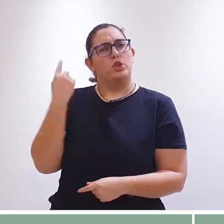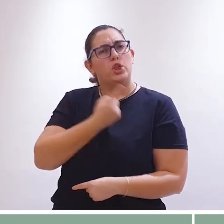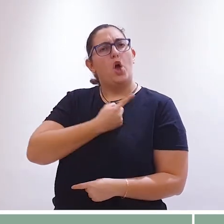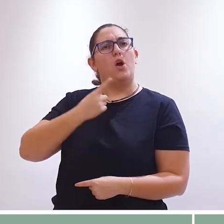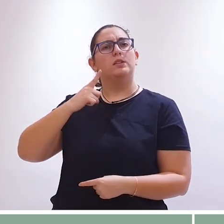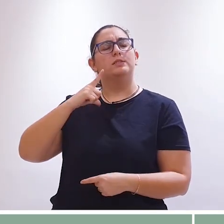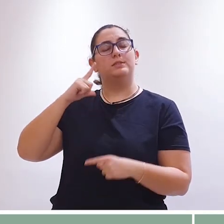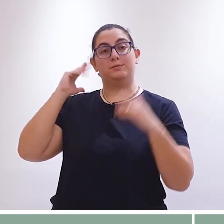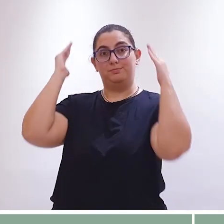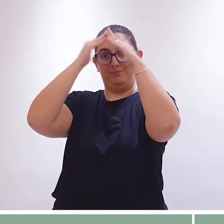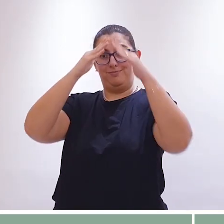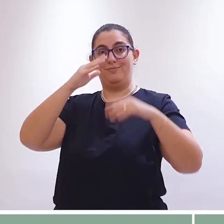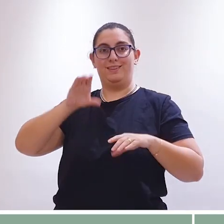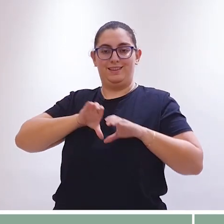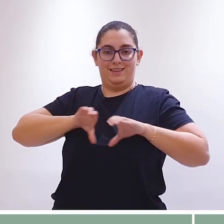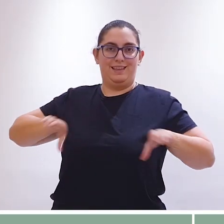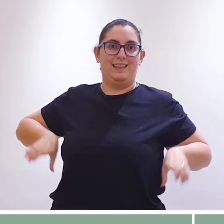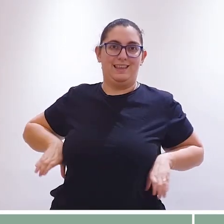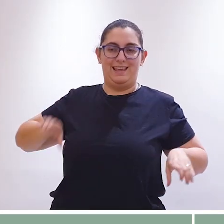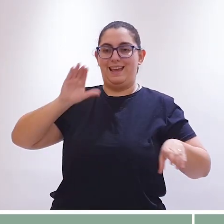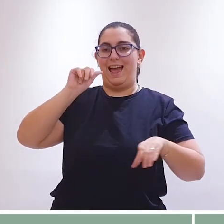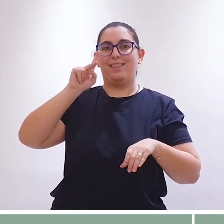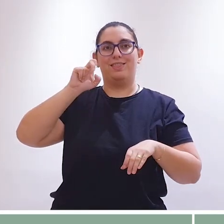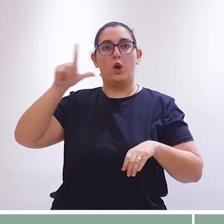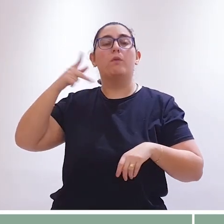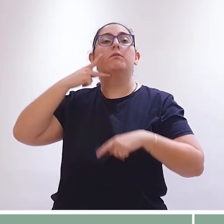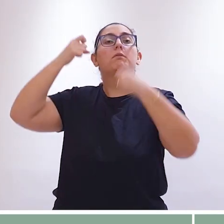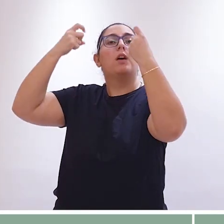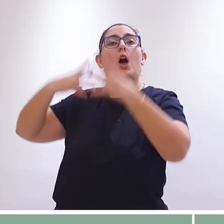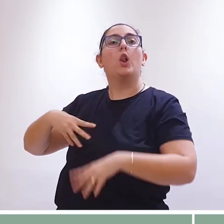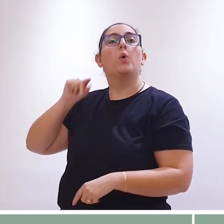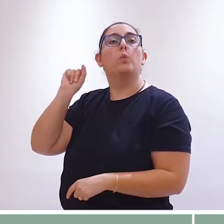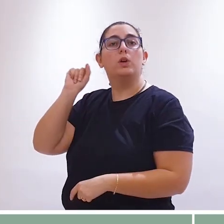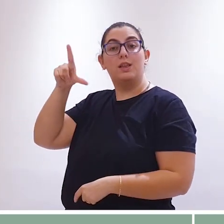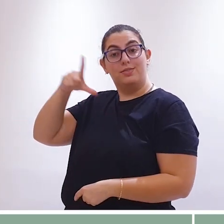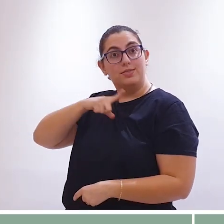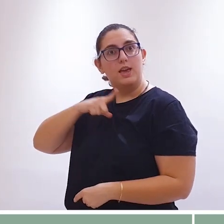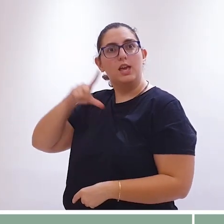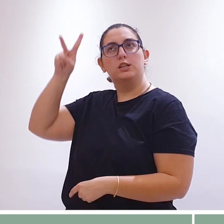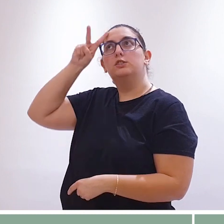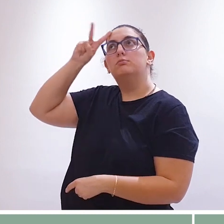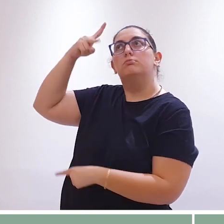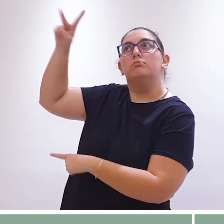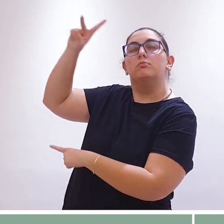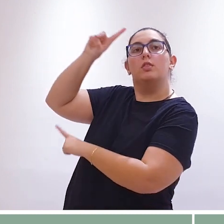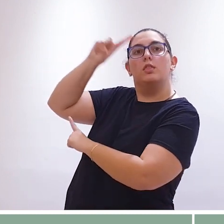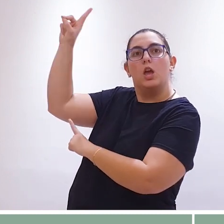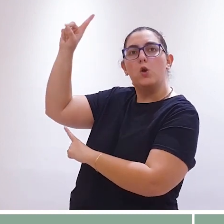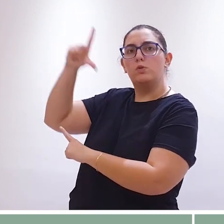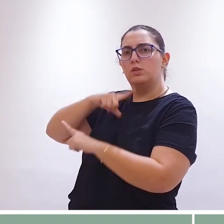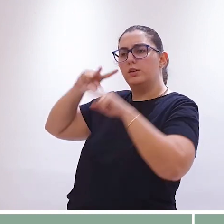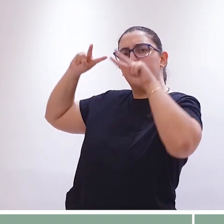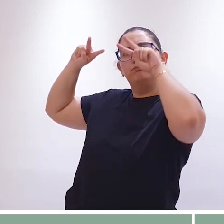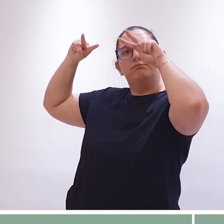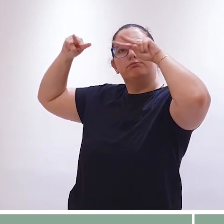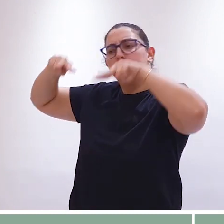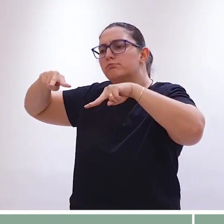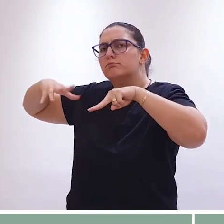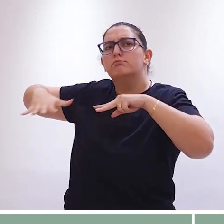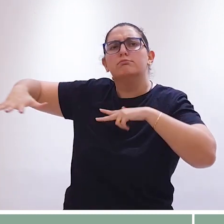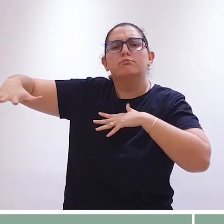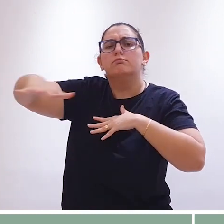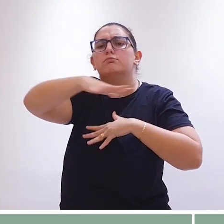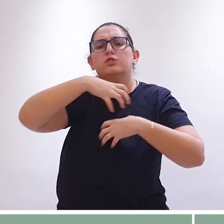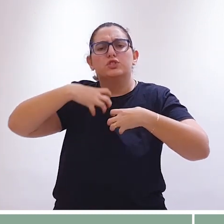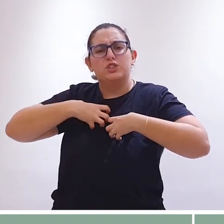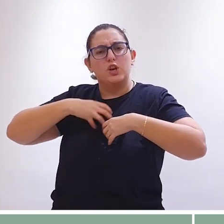Mendonça. Cada pessoa é o lugar onde Deus está. Por isso temos de olhar para a nossa vida